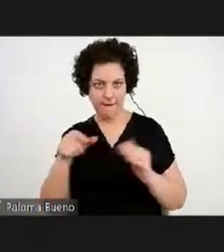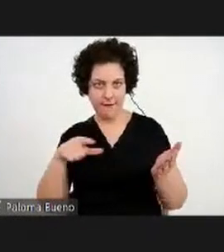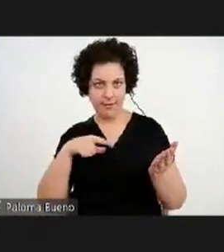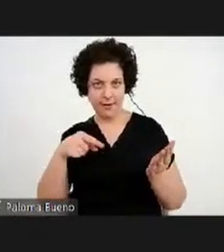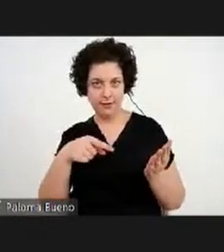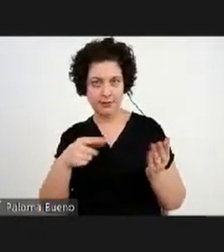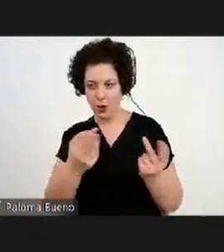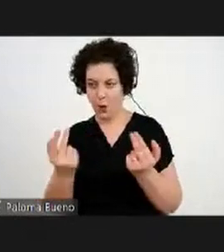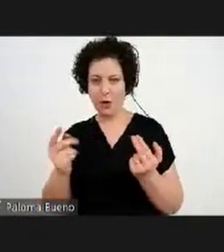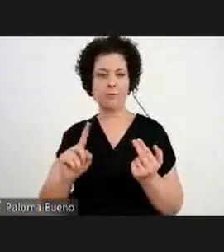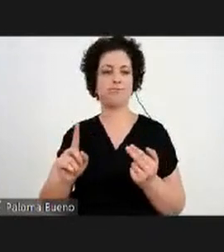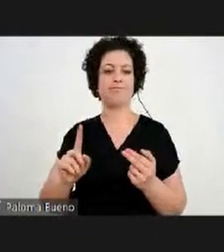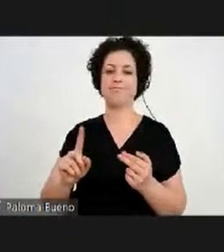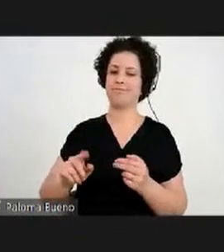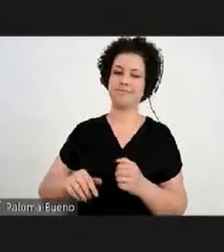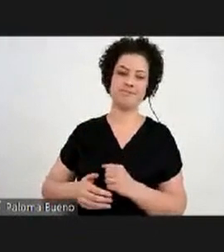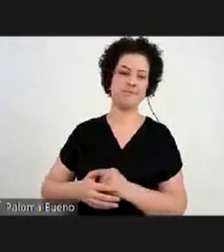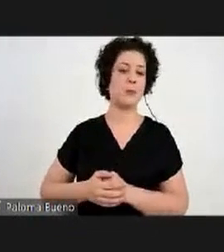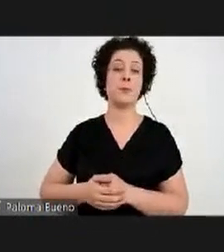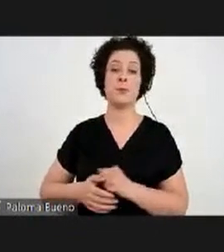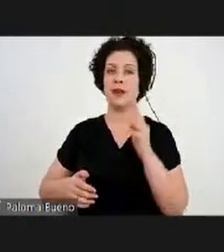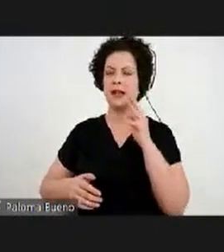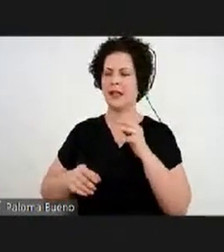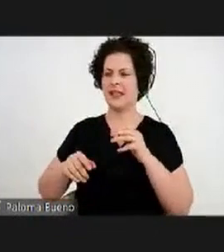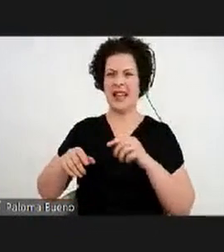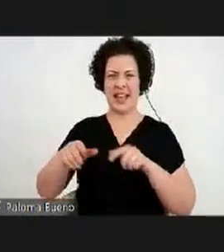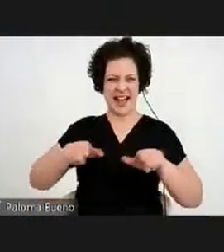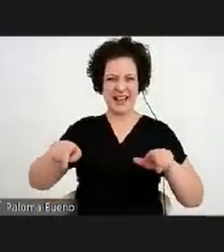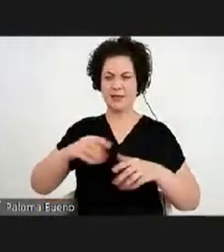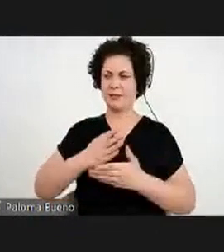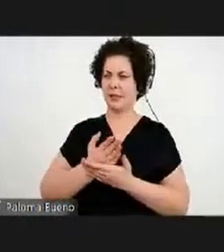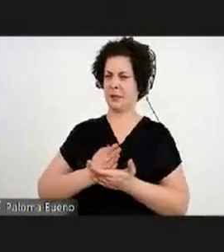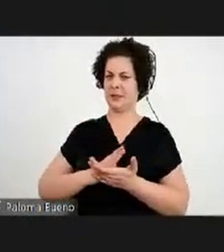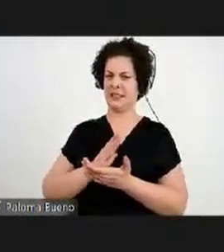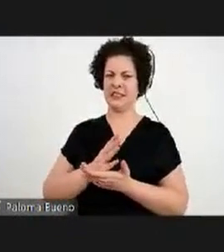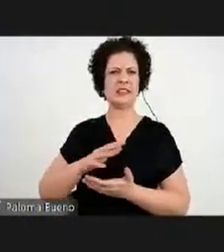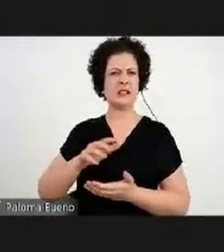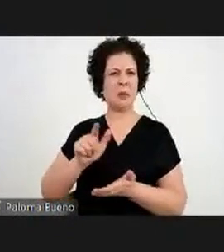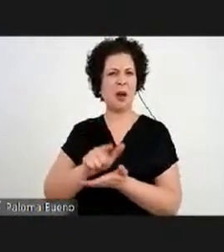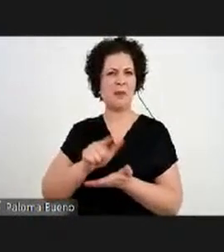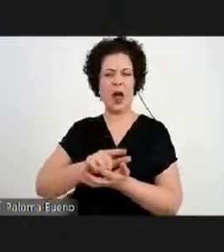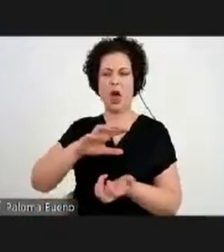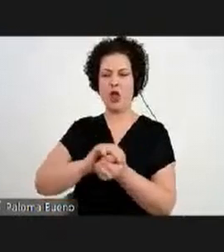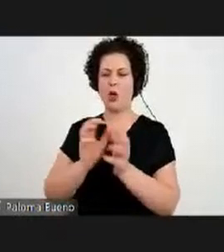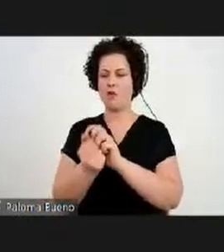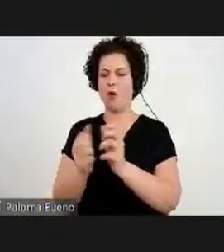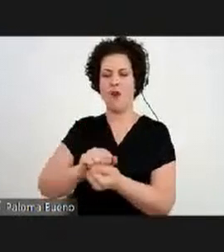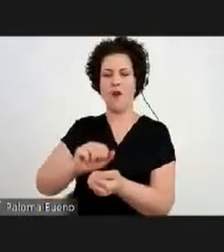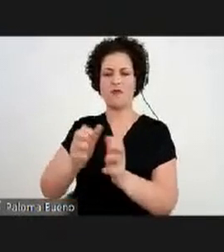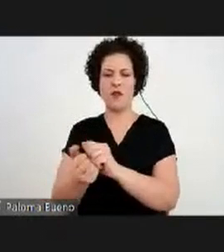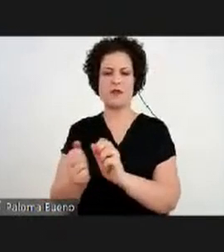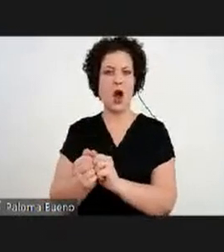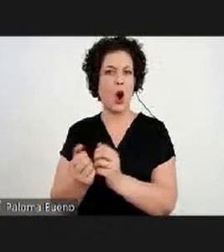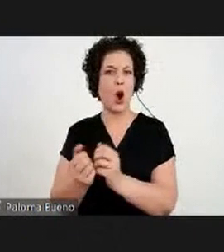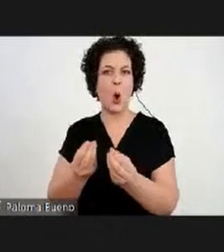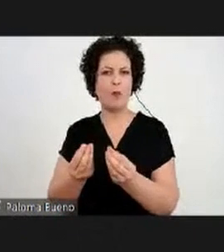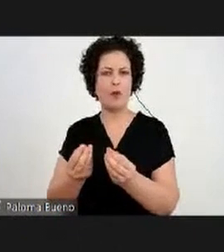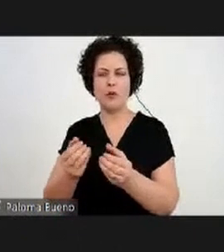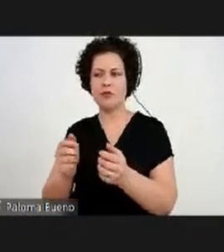bastante bacana, que para eles foi um pouco perturbadora, ir lá e amassar um papel, como é que um papel amassado vai virar um livro?